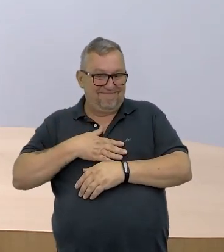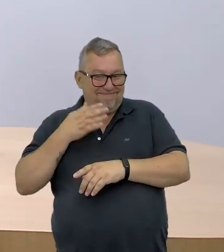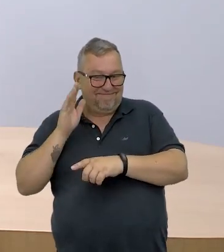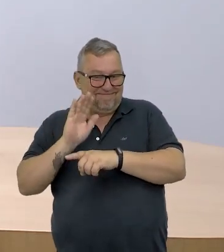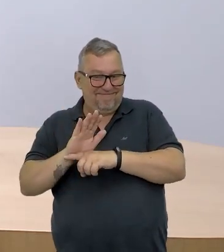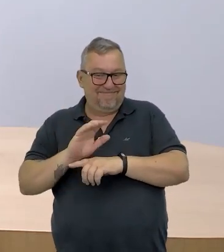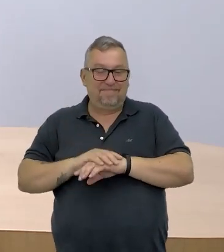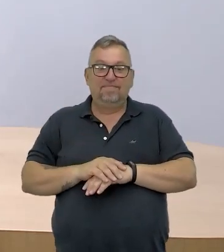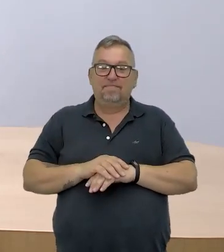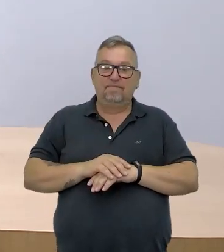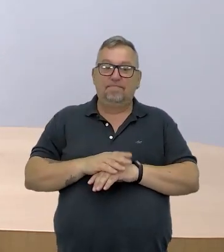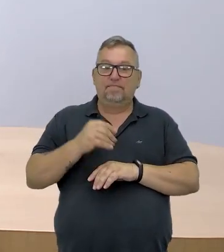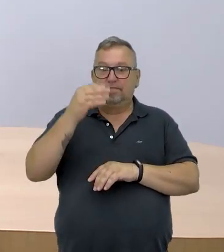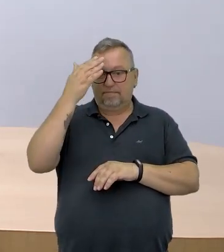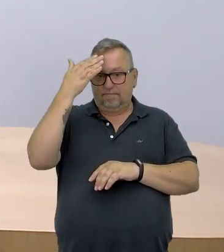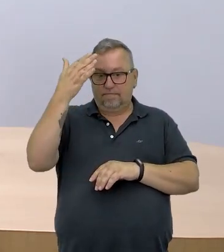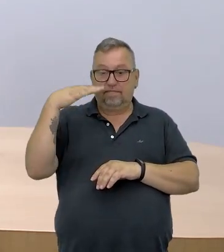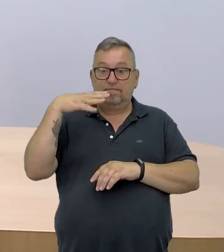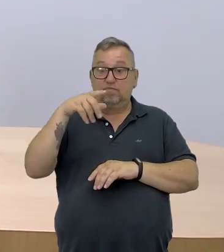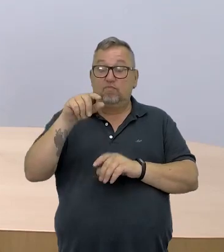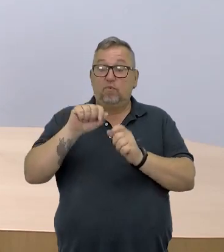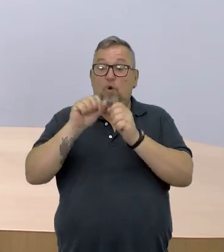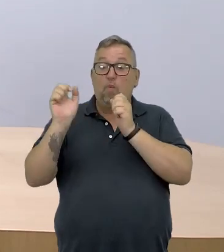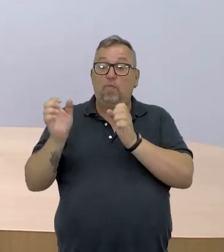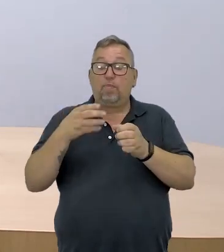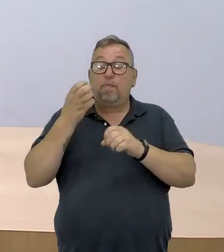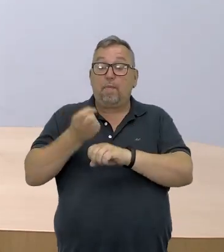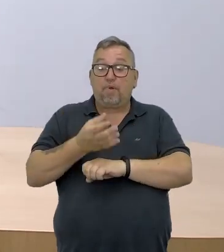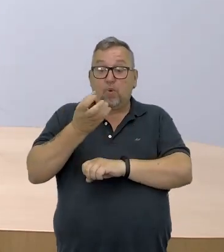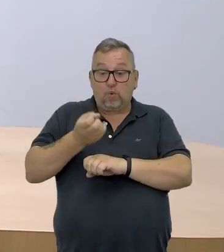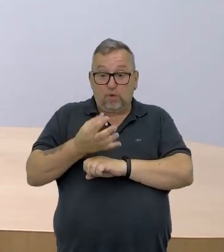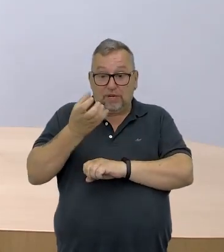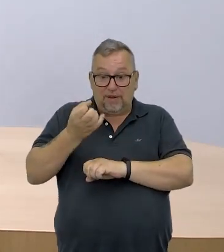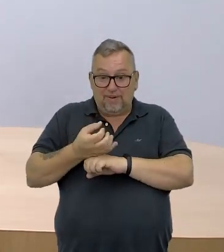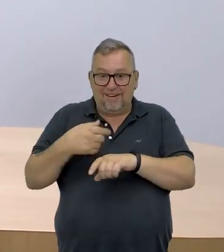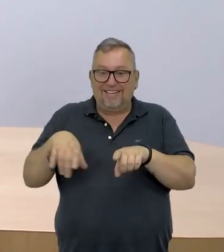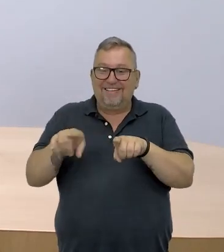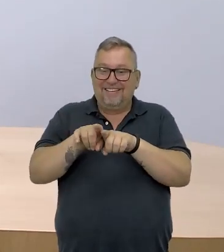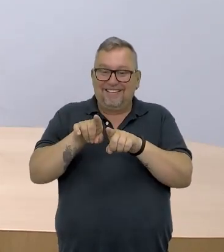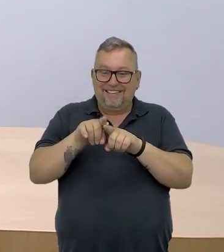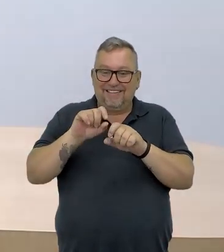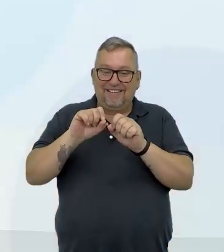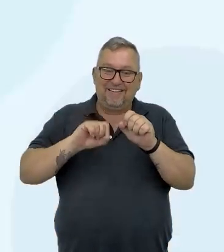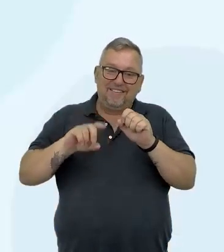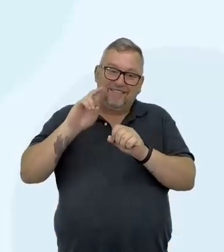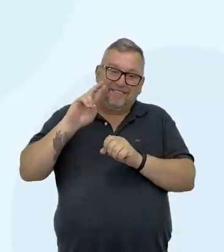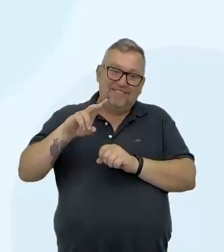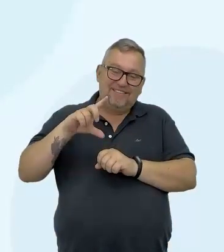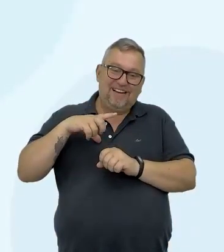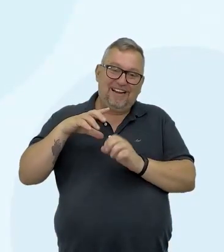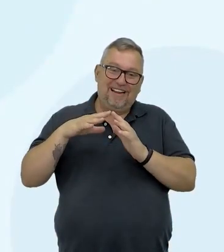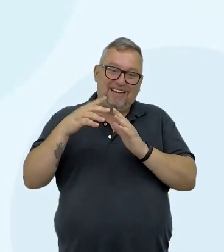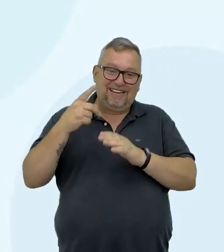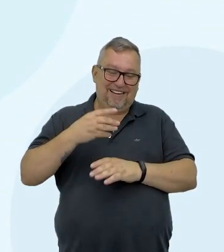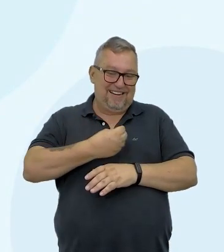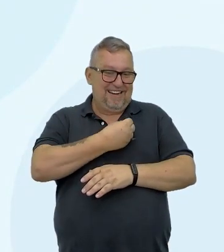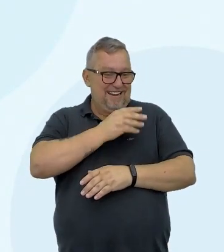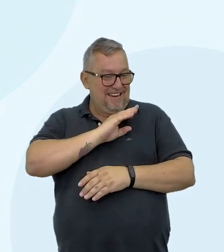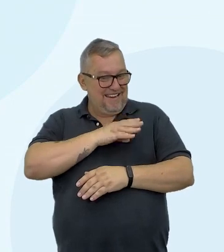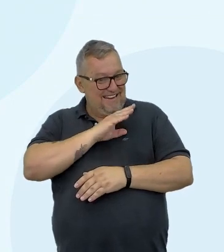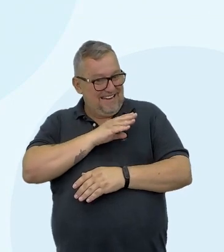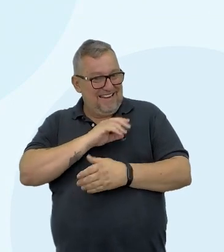vocês. Gente, muito obrigado a toda a produção da Vanzolini aqui no CMSP, a Alita, que não mora na casa dela, ela mora no meu coração,